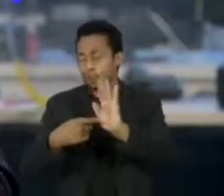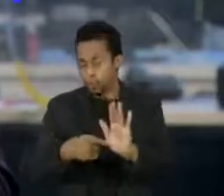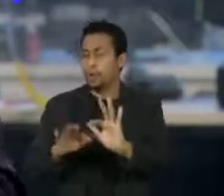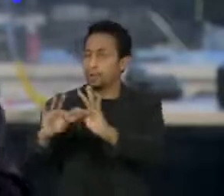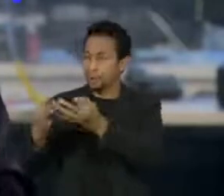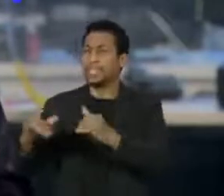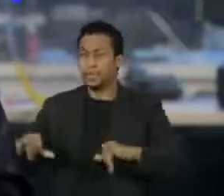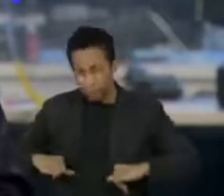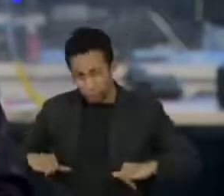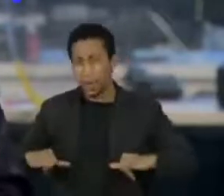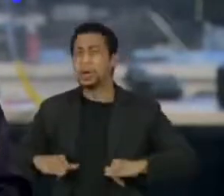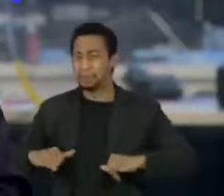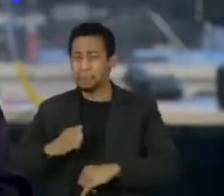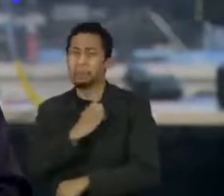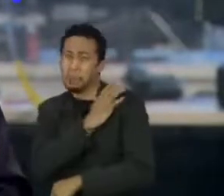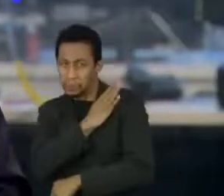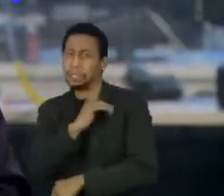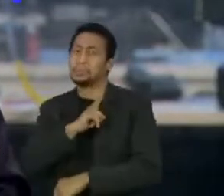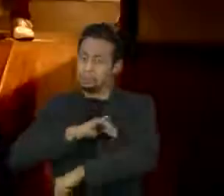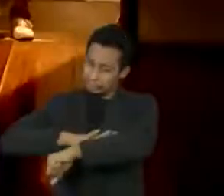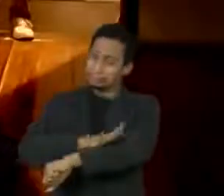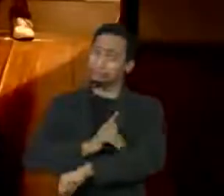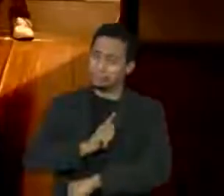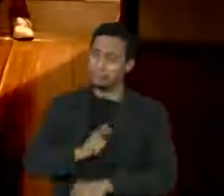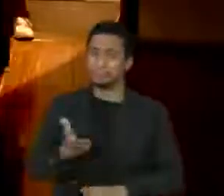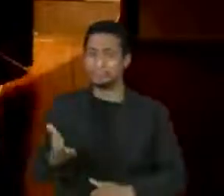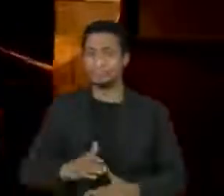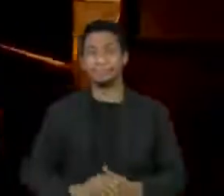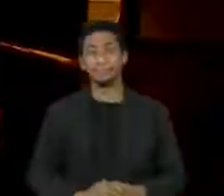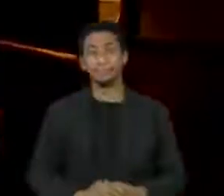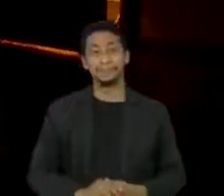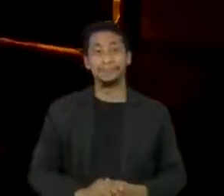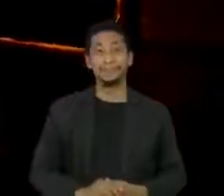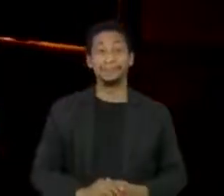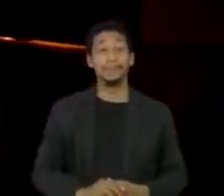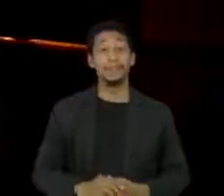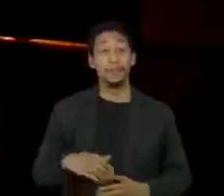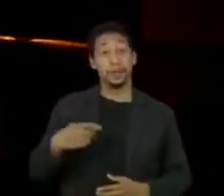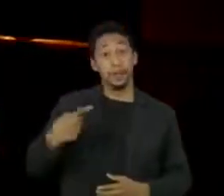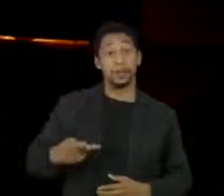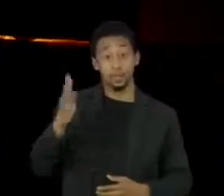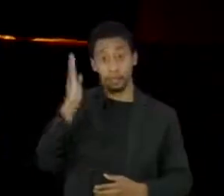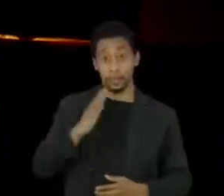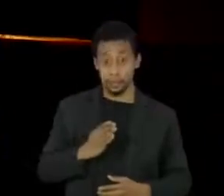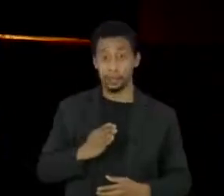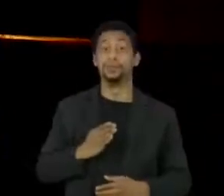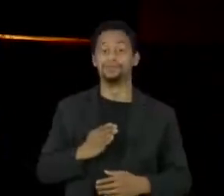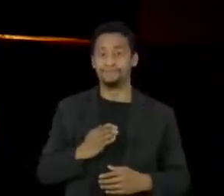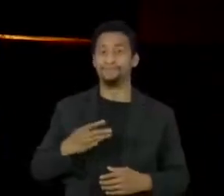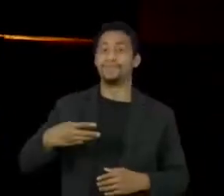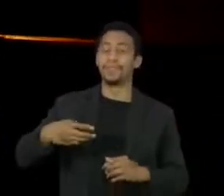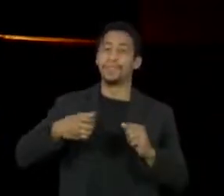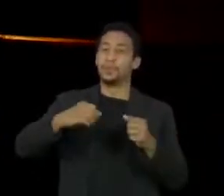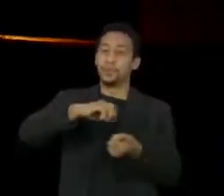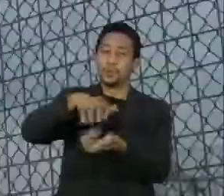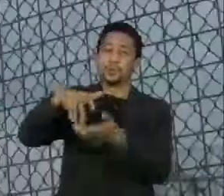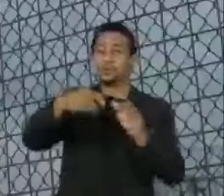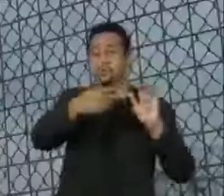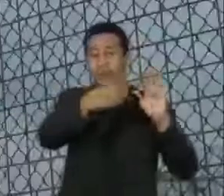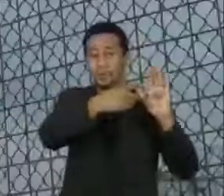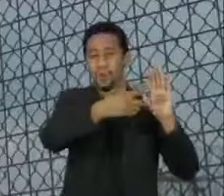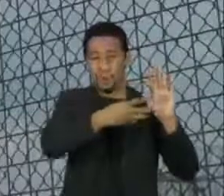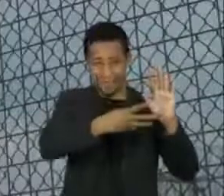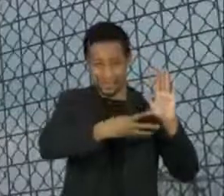sofrem preconceito e discriminação. O Brasil tem a terceira maior população de detentos do planeta.